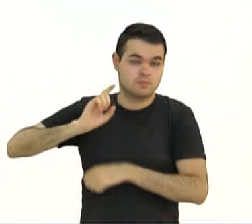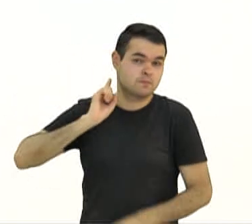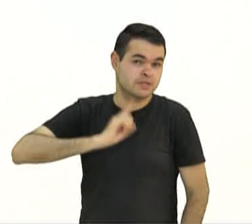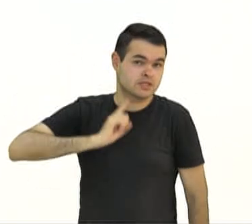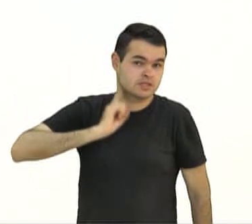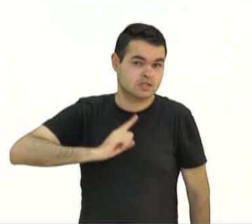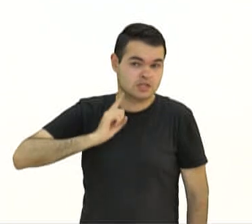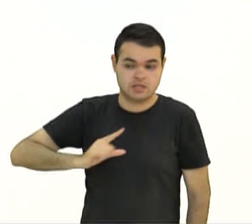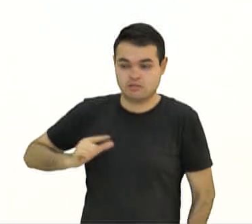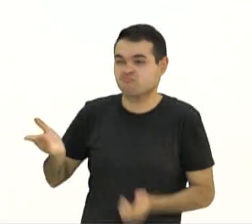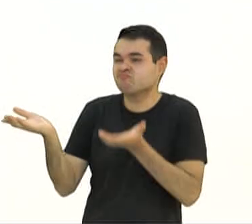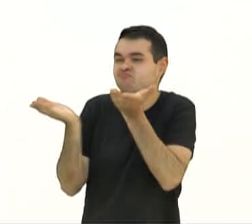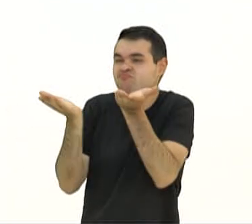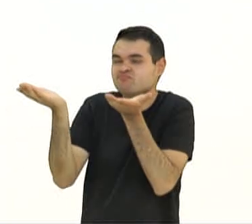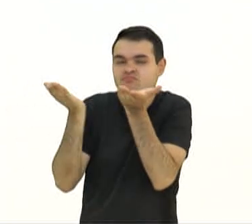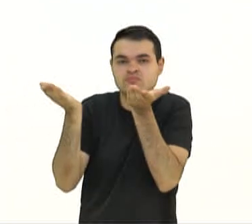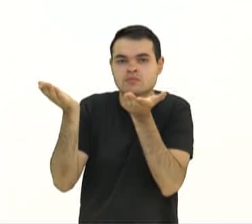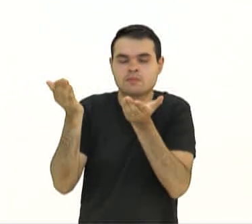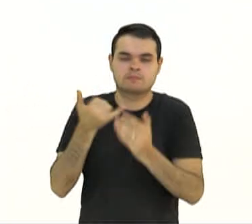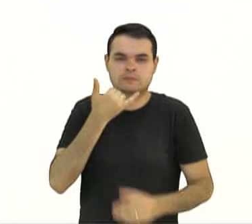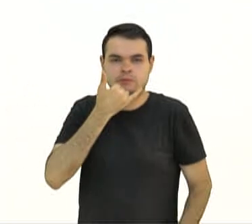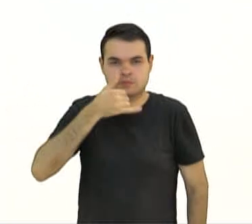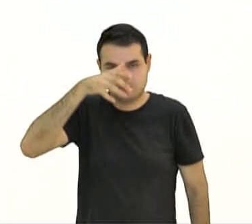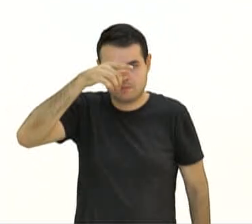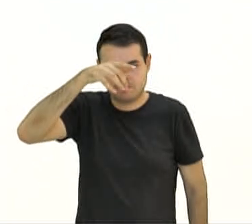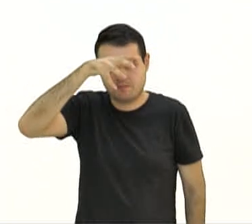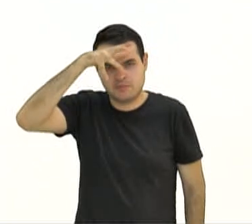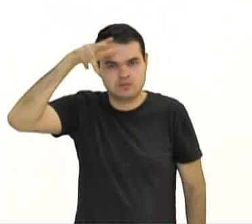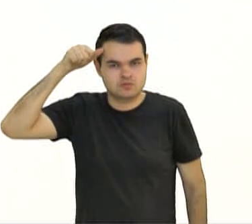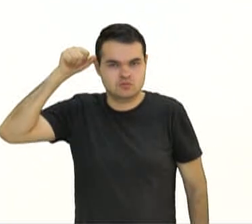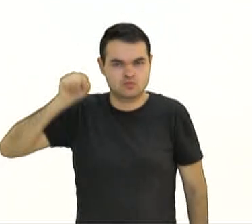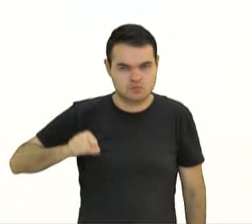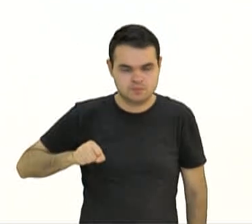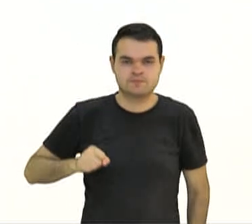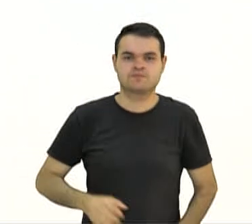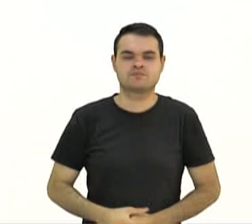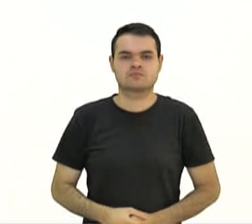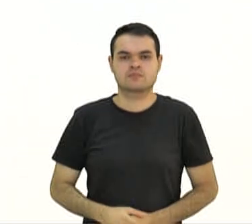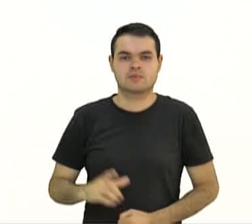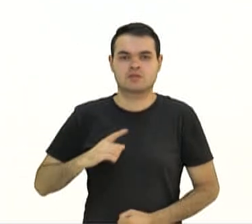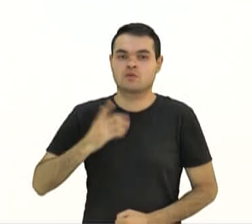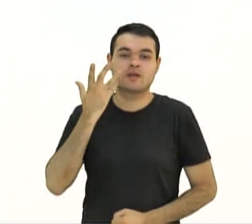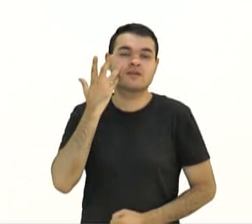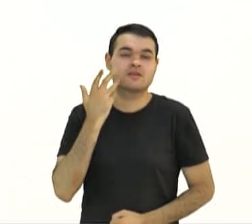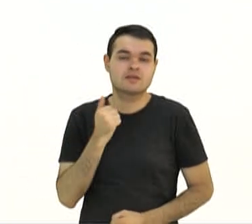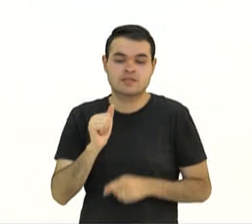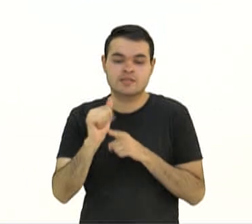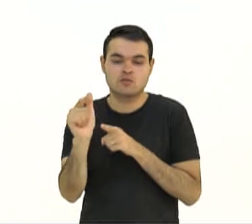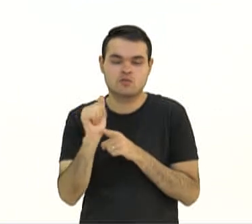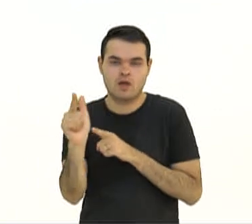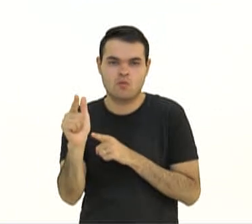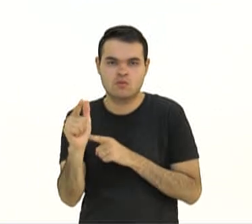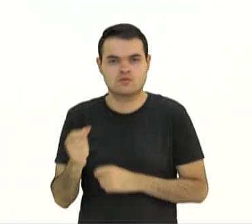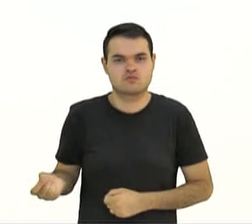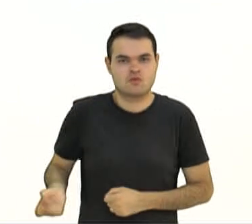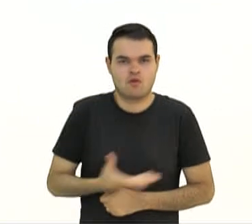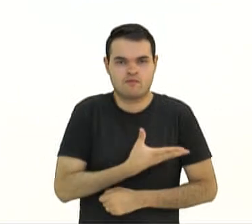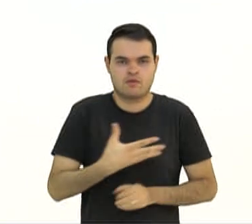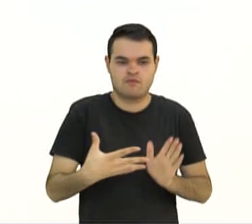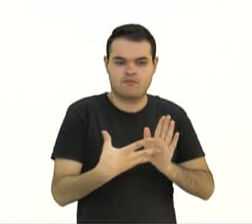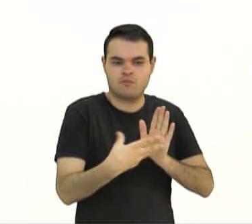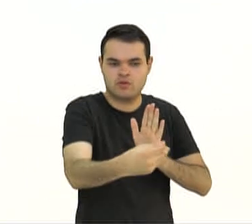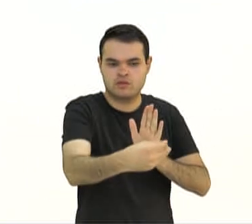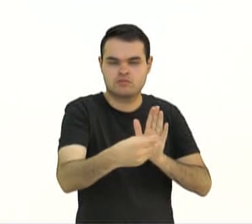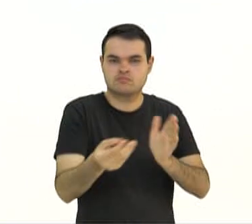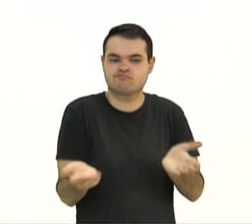A matéria, desculpa, Mato Grosso do Sul. A matéria trouxe o seguinte título. Criança de aluguel. Nova fórmula para